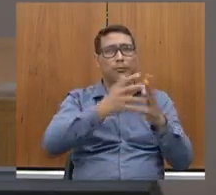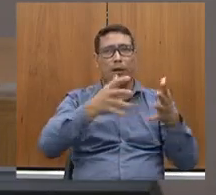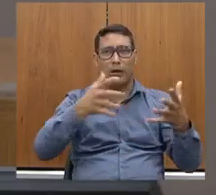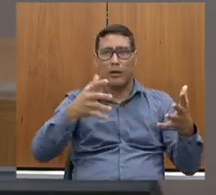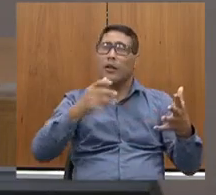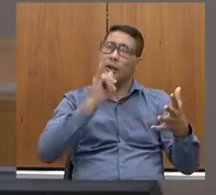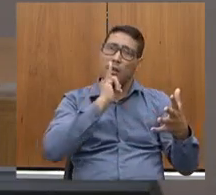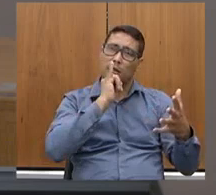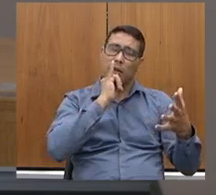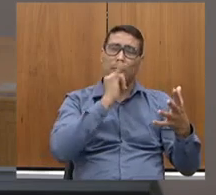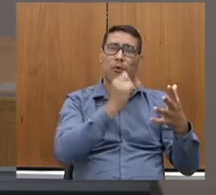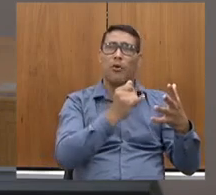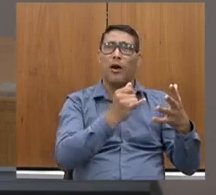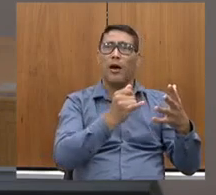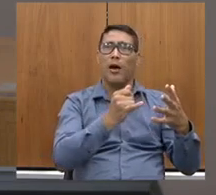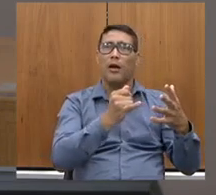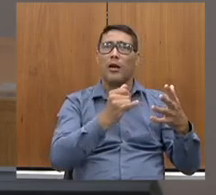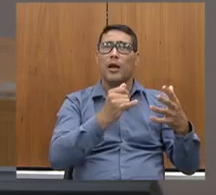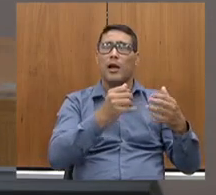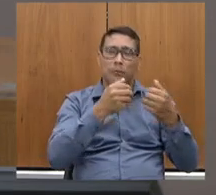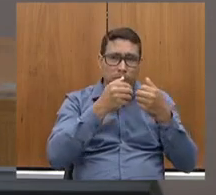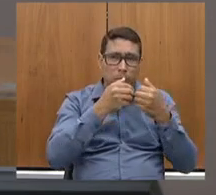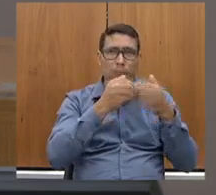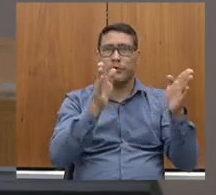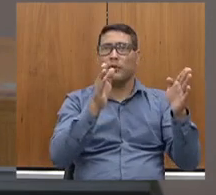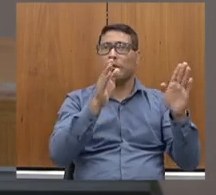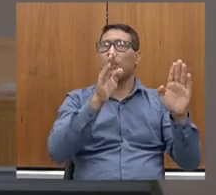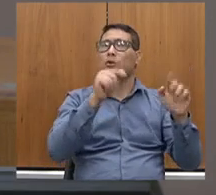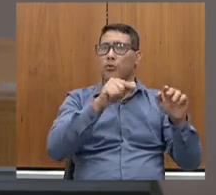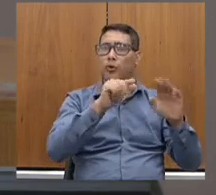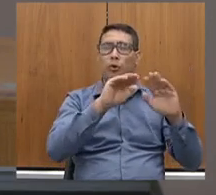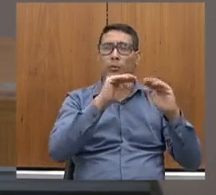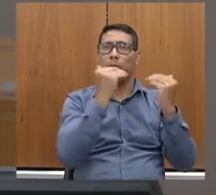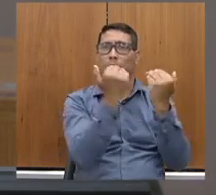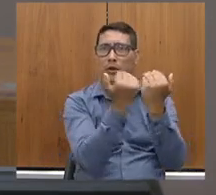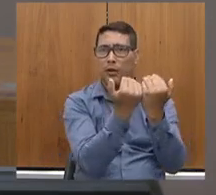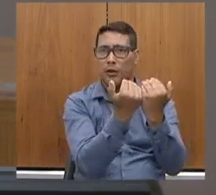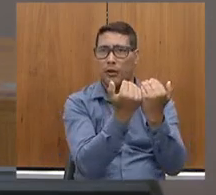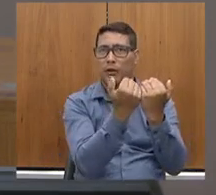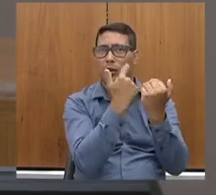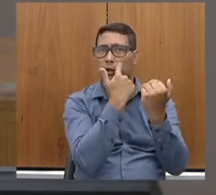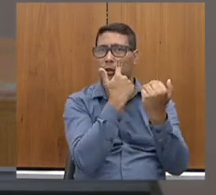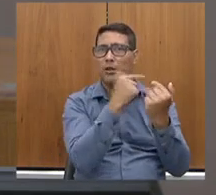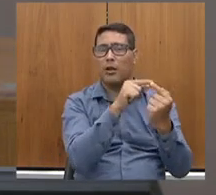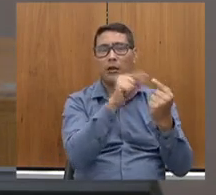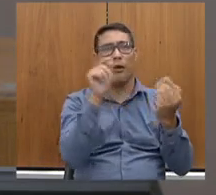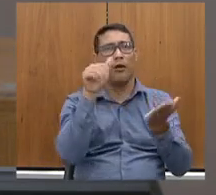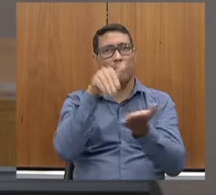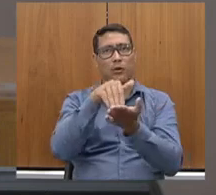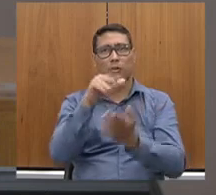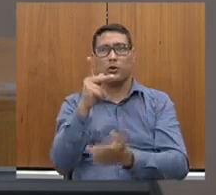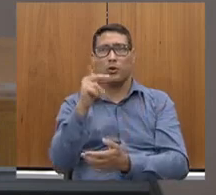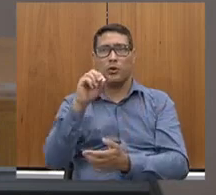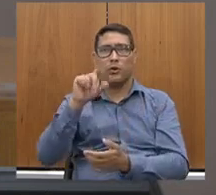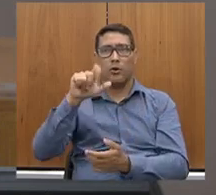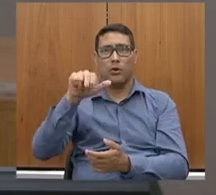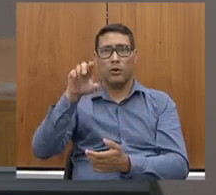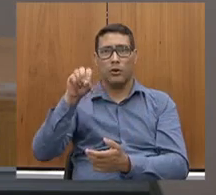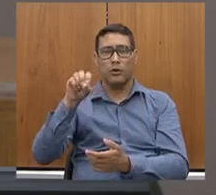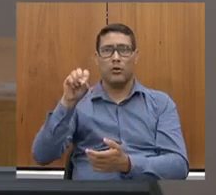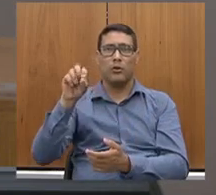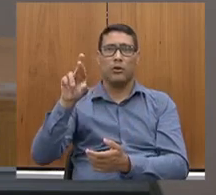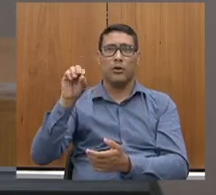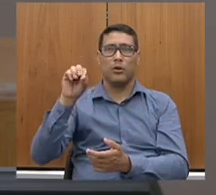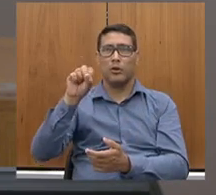do Mineirinho se deu com a repetição da final de Roland Garros. O Rafael Nadal e o